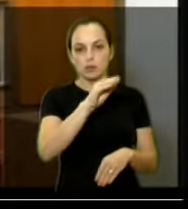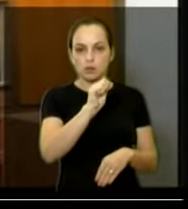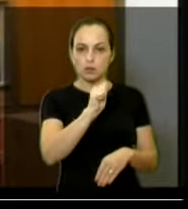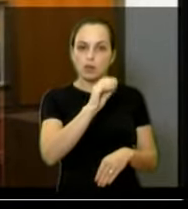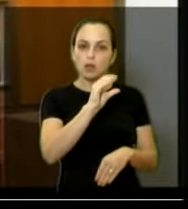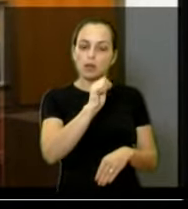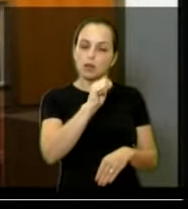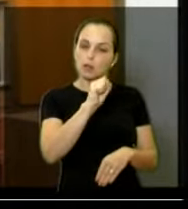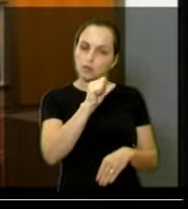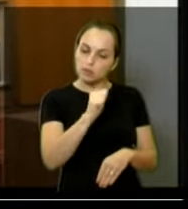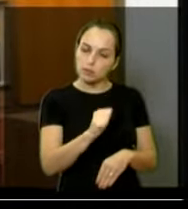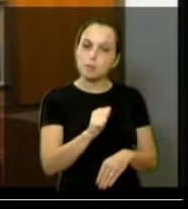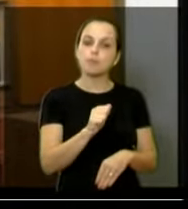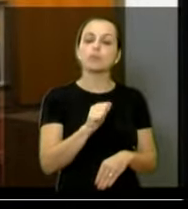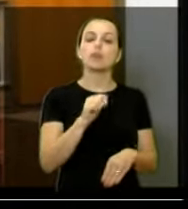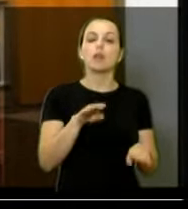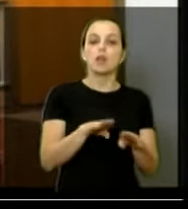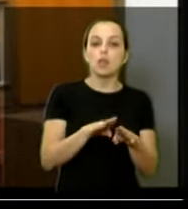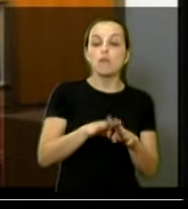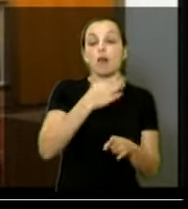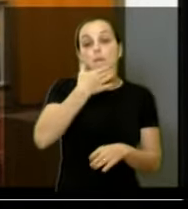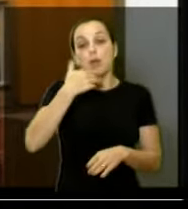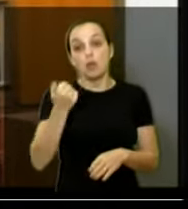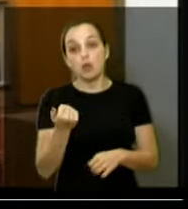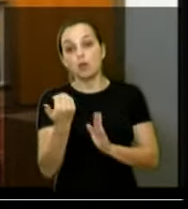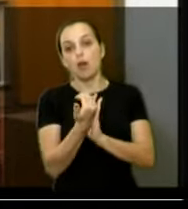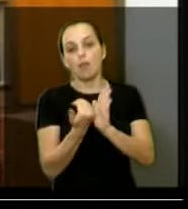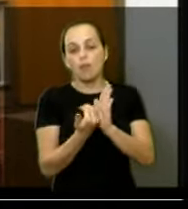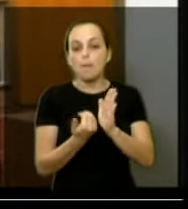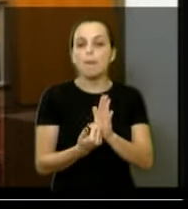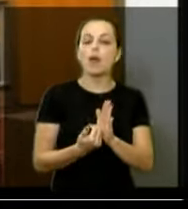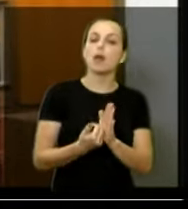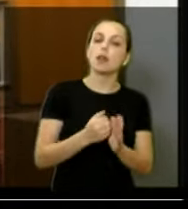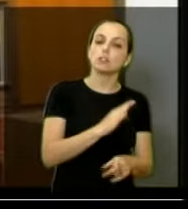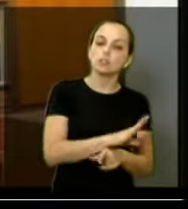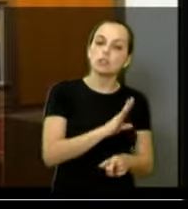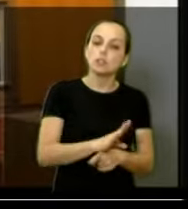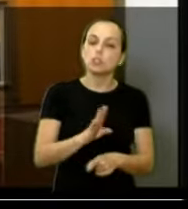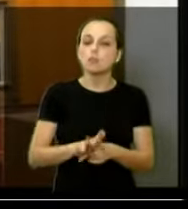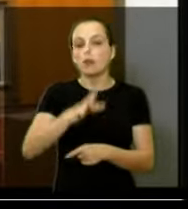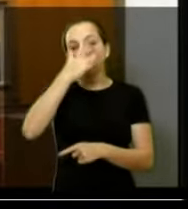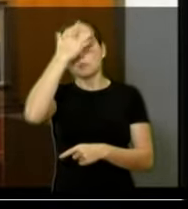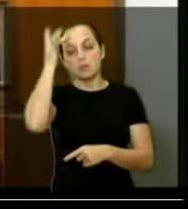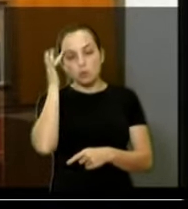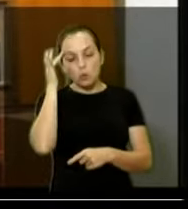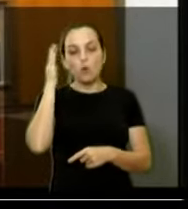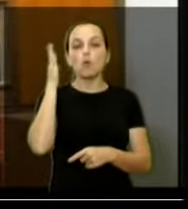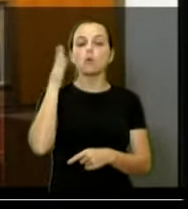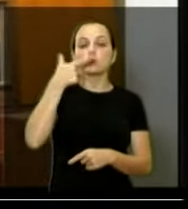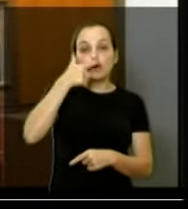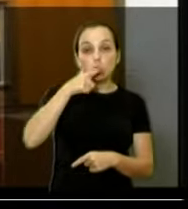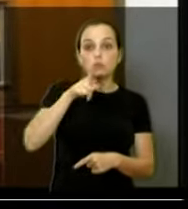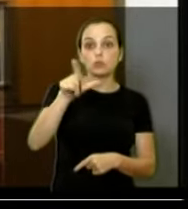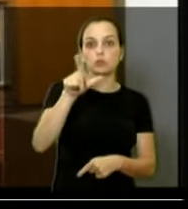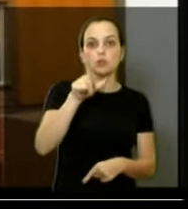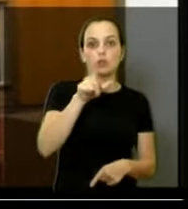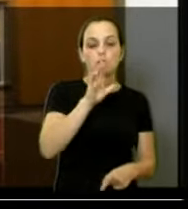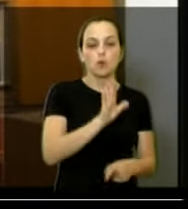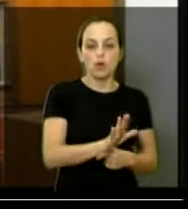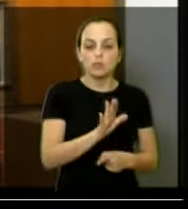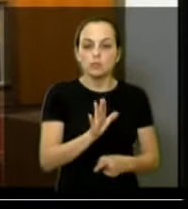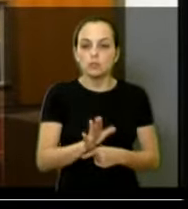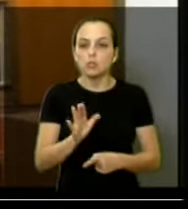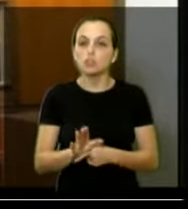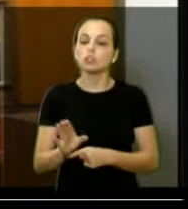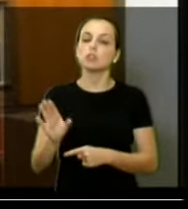melhorar a tabela de serviço, para que essas pessoas consigam ser atendidas novamente, ou